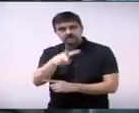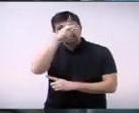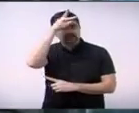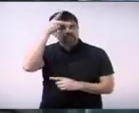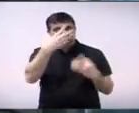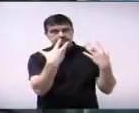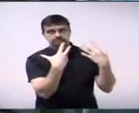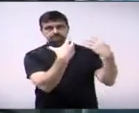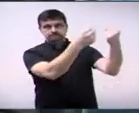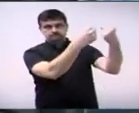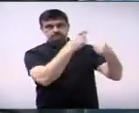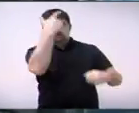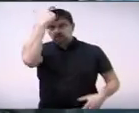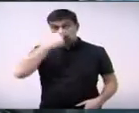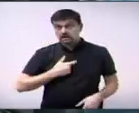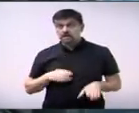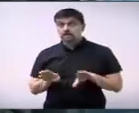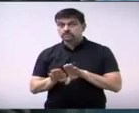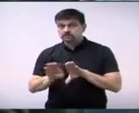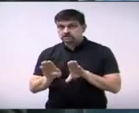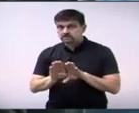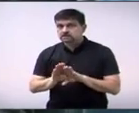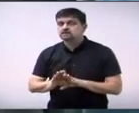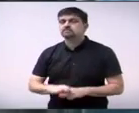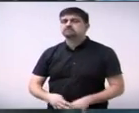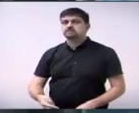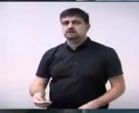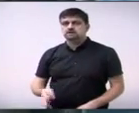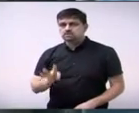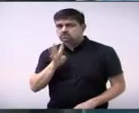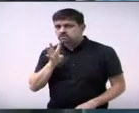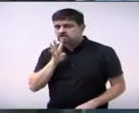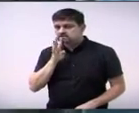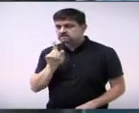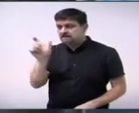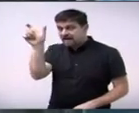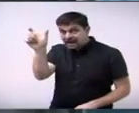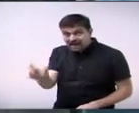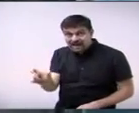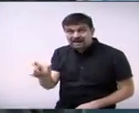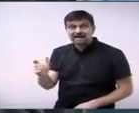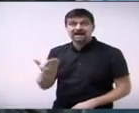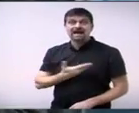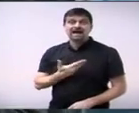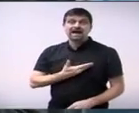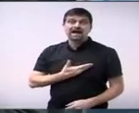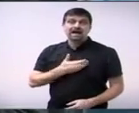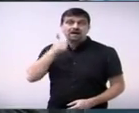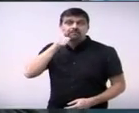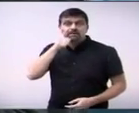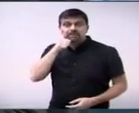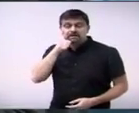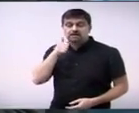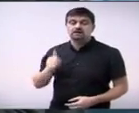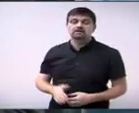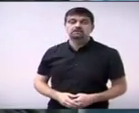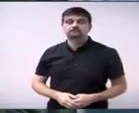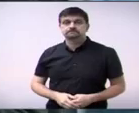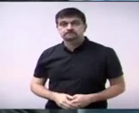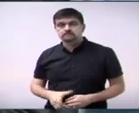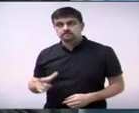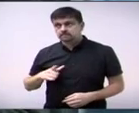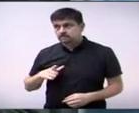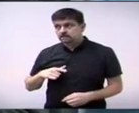professora Elvira também. amiga da minha irmã, conheci o trabalho dela na magistratura do